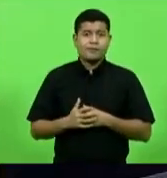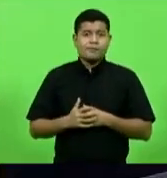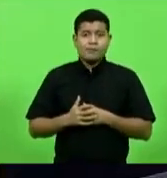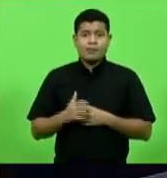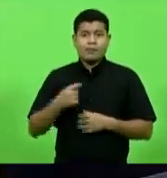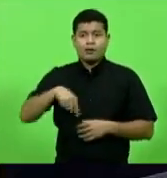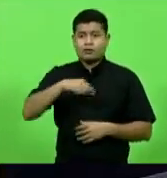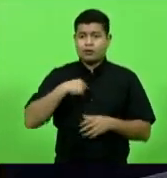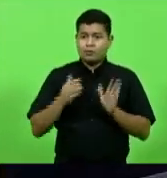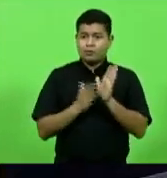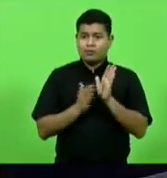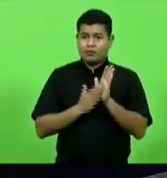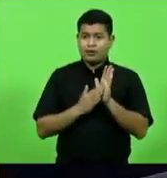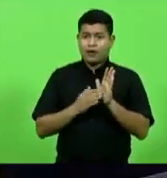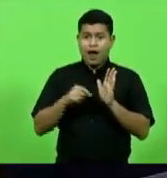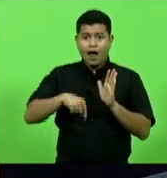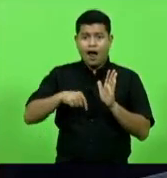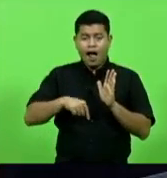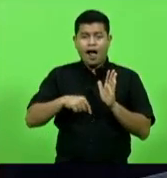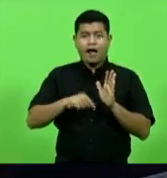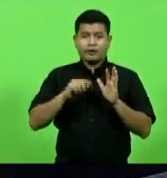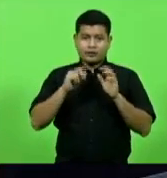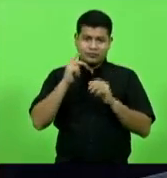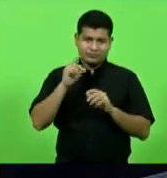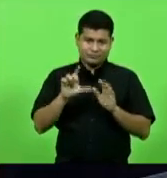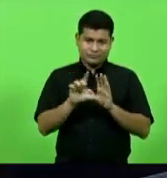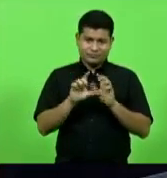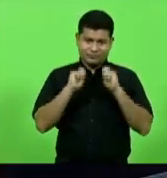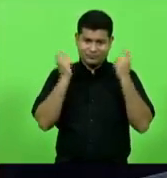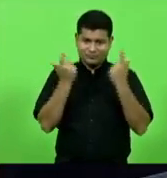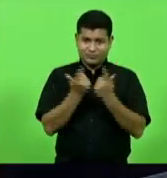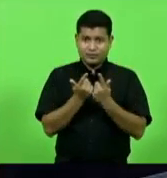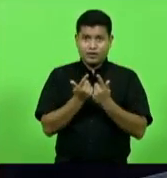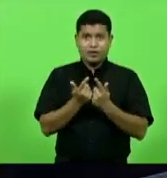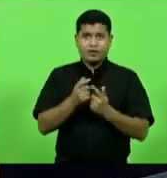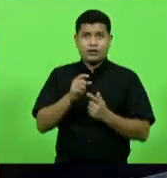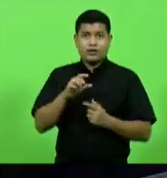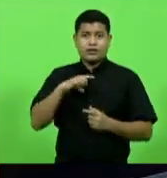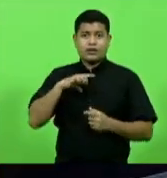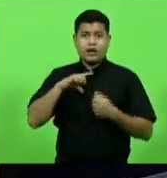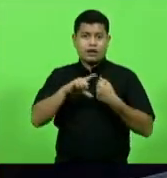legislativa deputado Kennedy Nunes são sete artigos